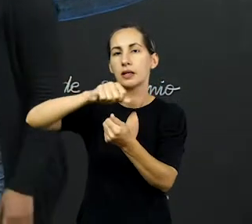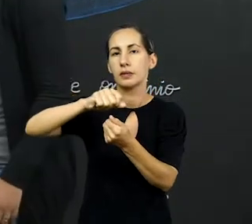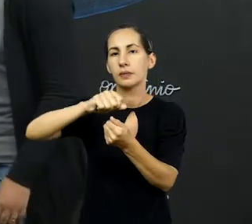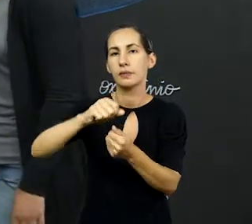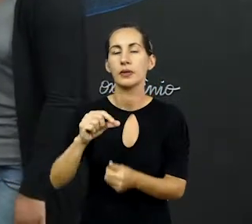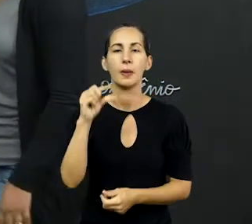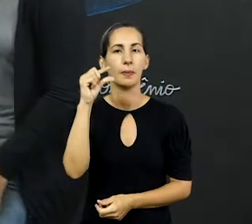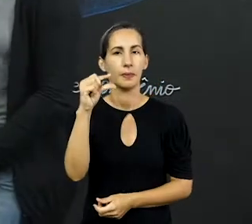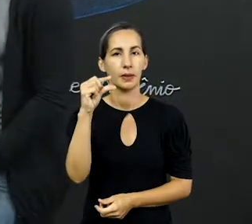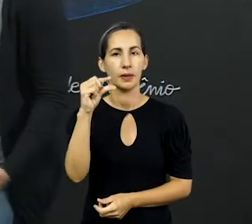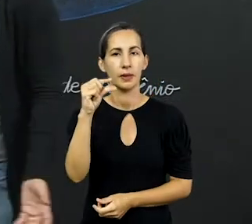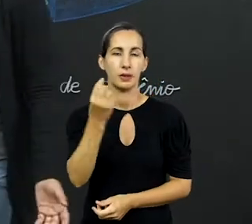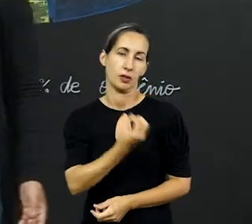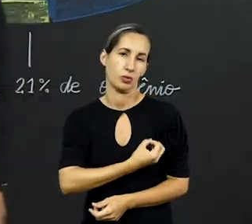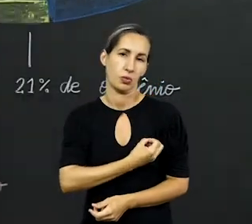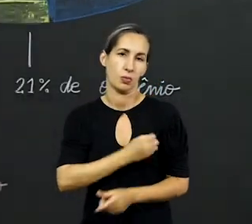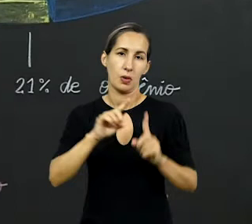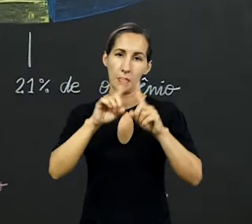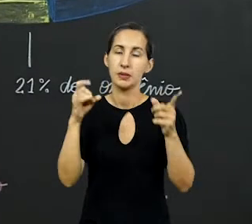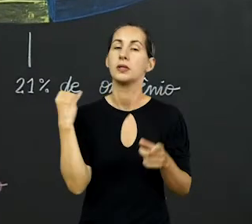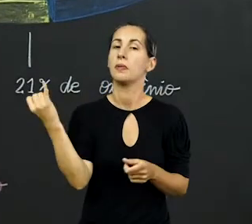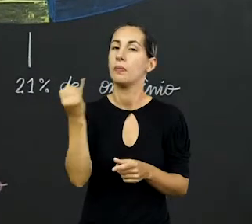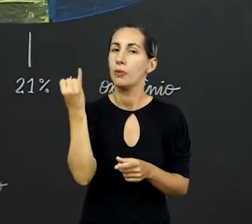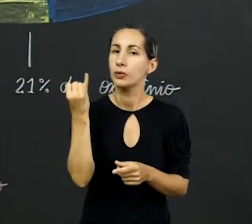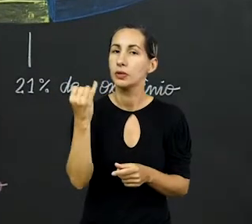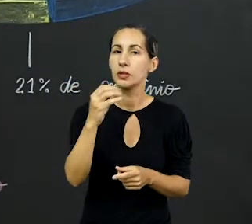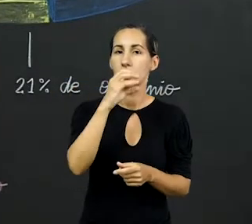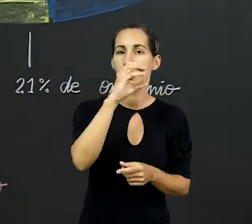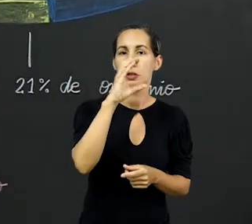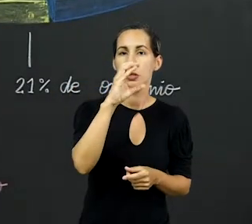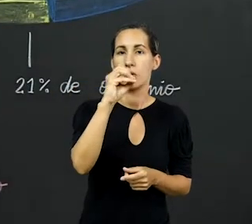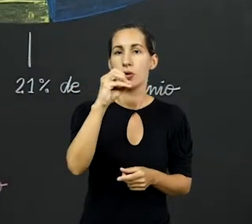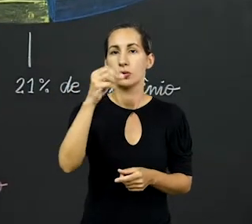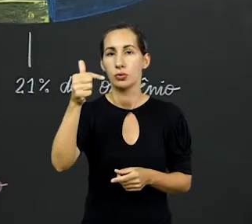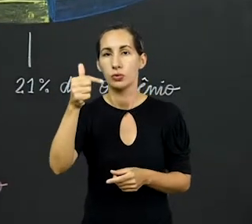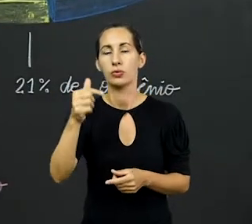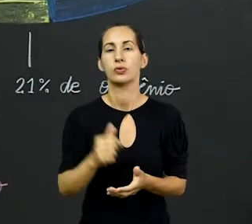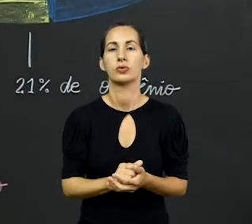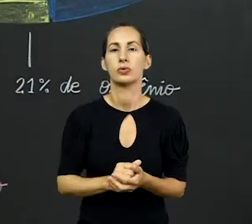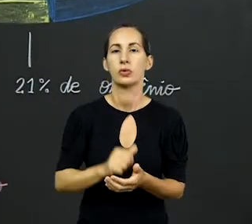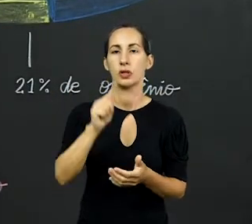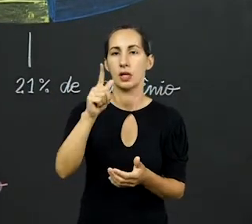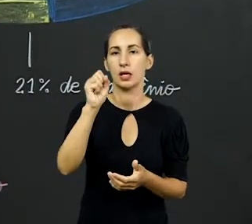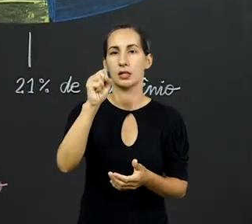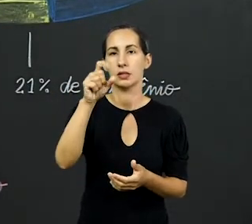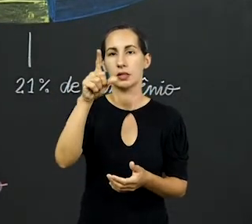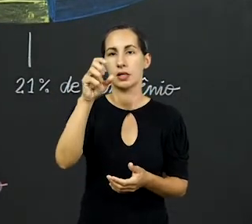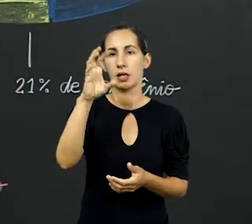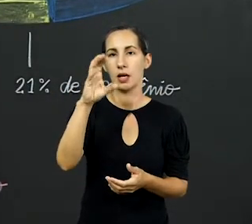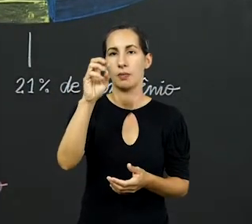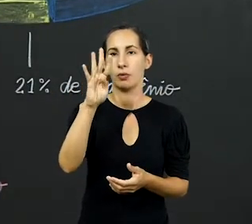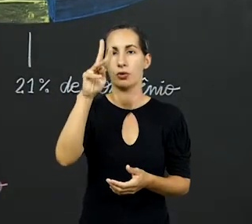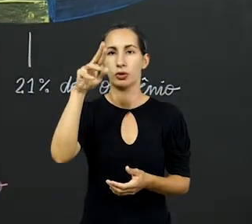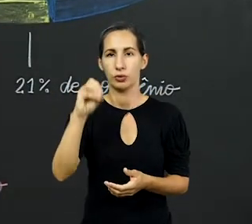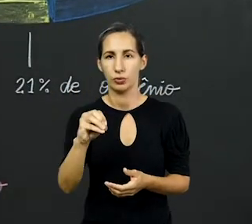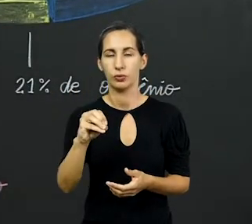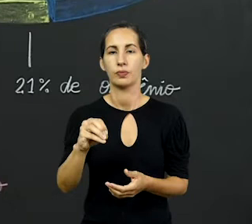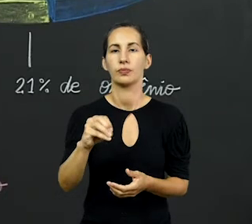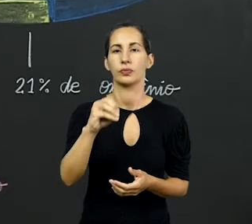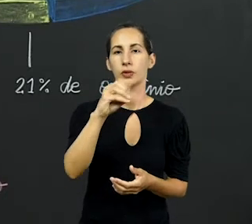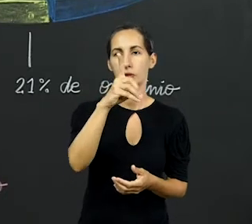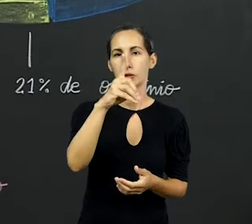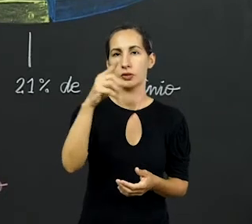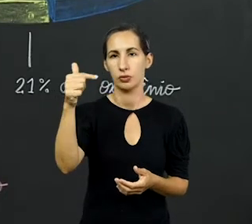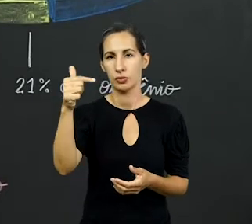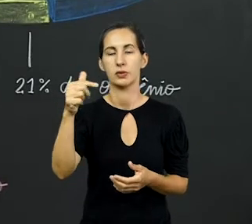Pequena quantidade, mas muito importante. CO2, gás carbônico ou dióxido de carbono. Di, de dois, né?